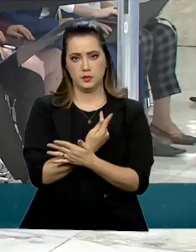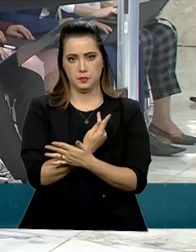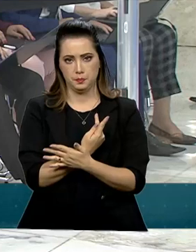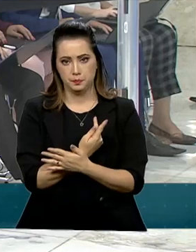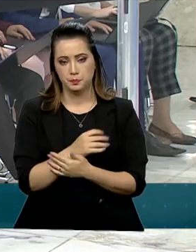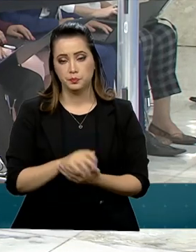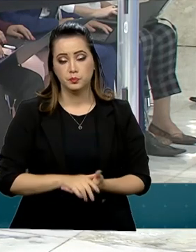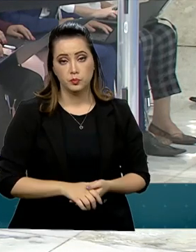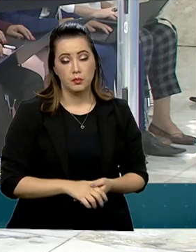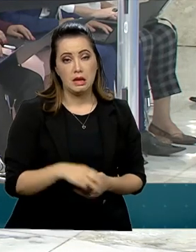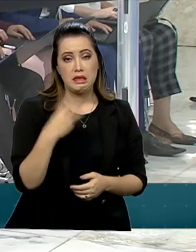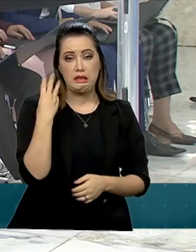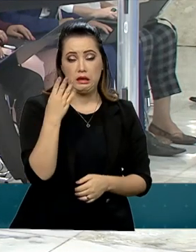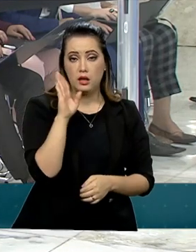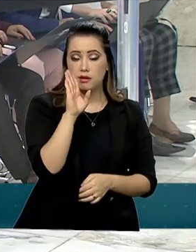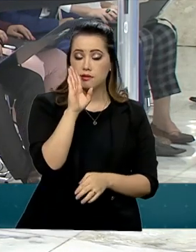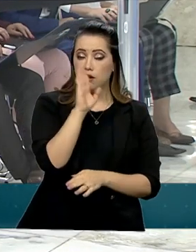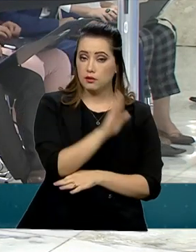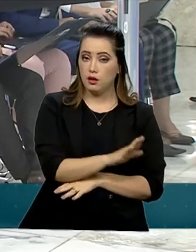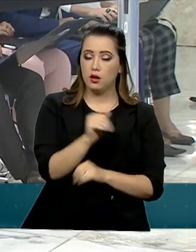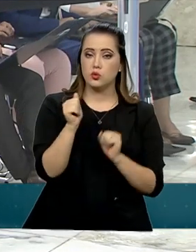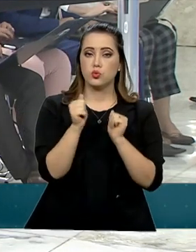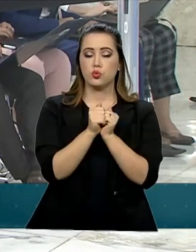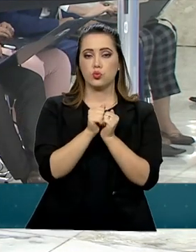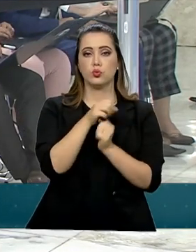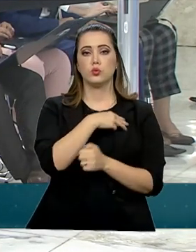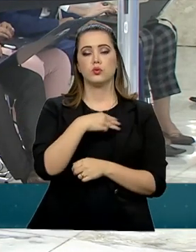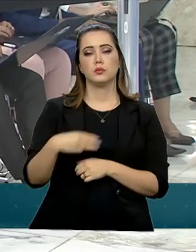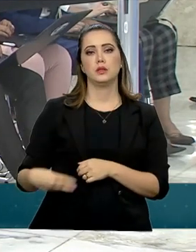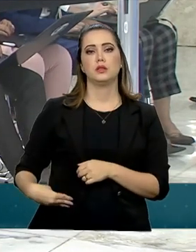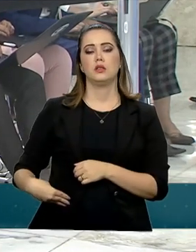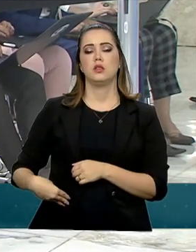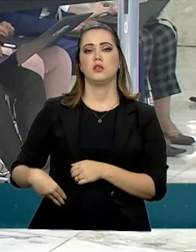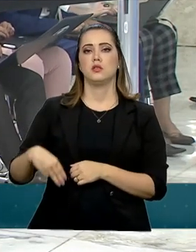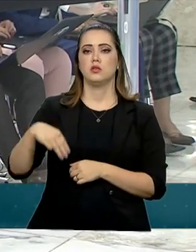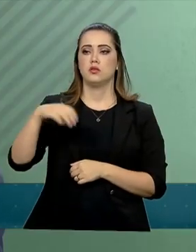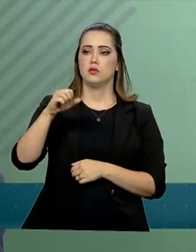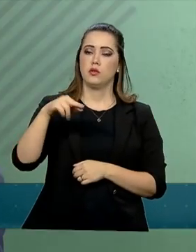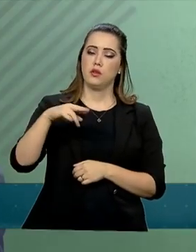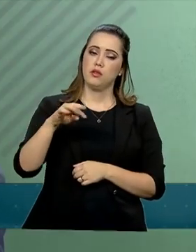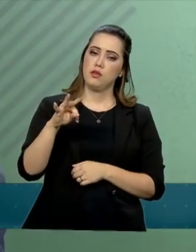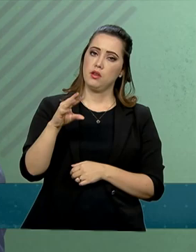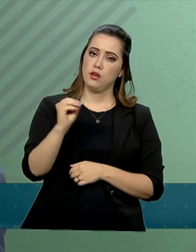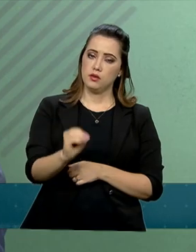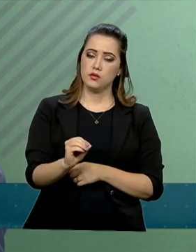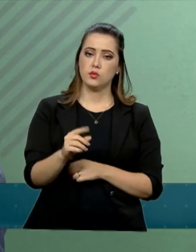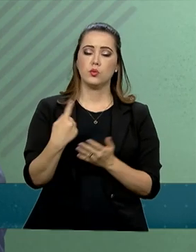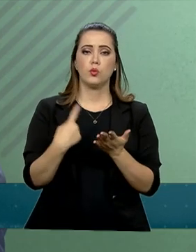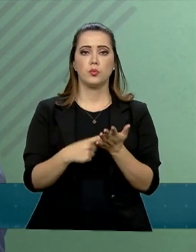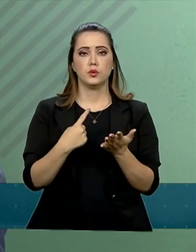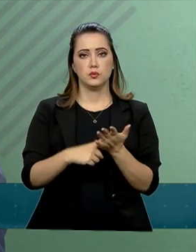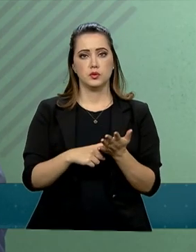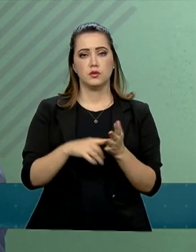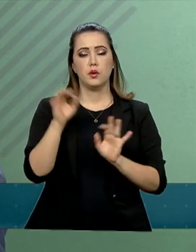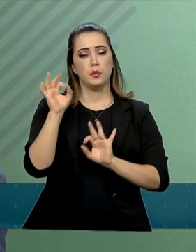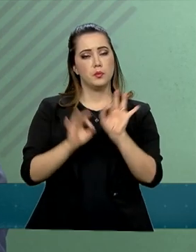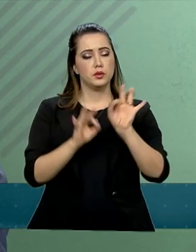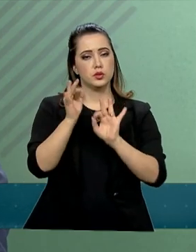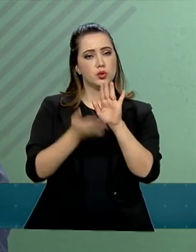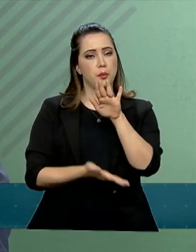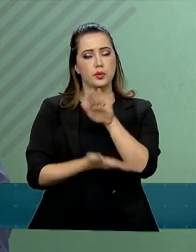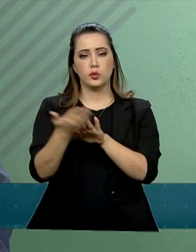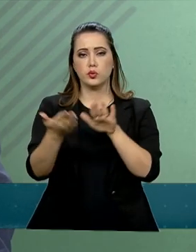Às 15h, com o ministro Ernesto Araújo, tratou-se do planejamento de